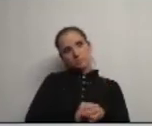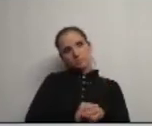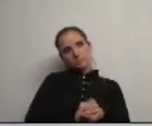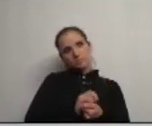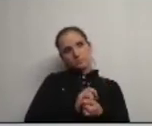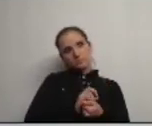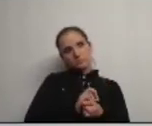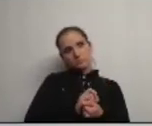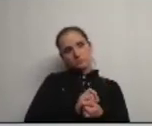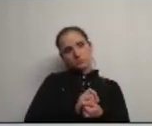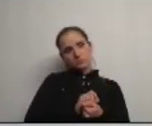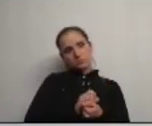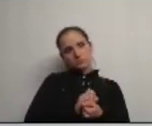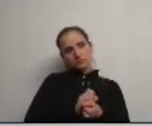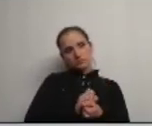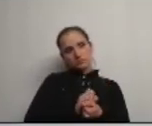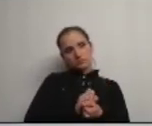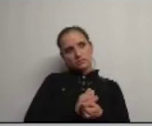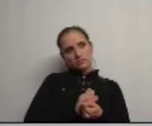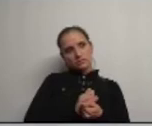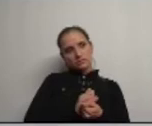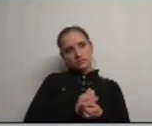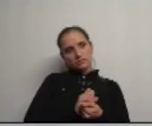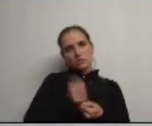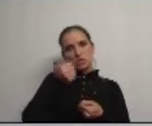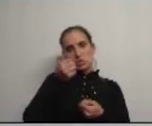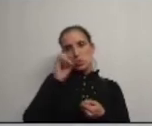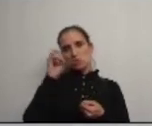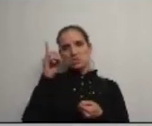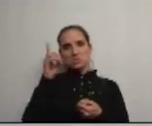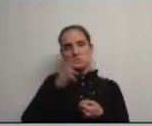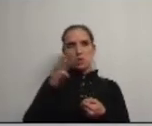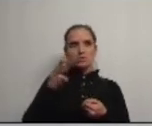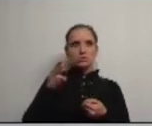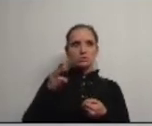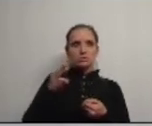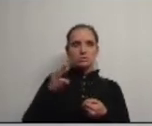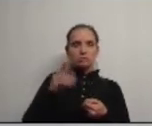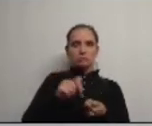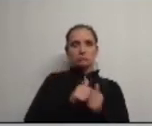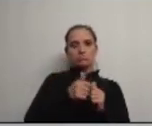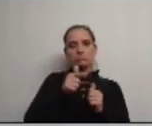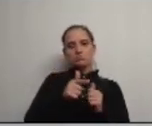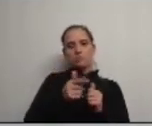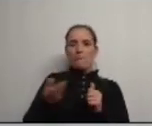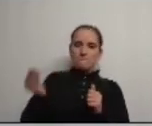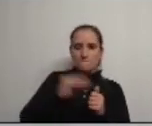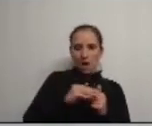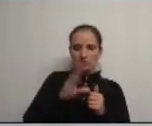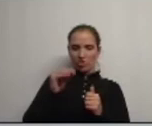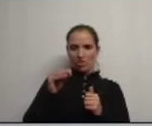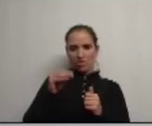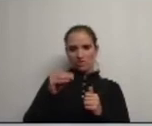muito bem pois depois de 5 ou 6 milhões lá investidos afinal para tornar aquilo rentável temos lá para o mais 10